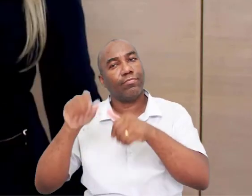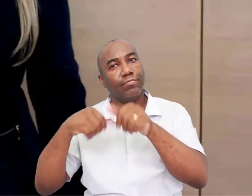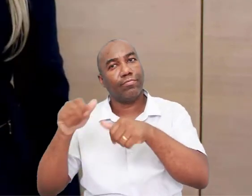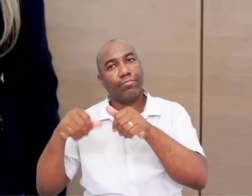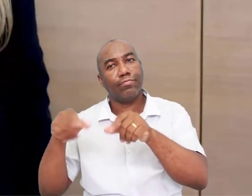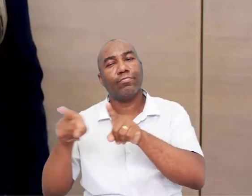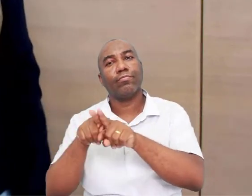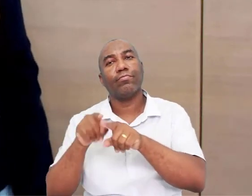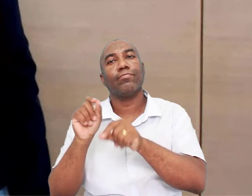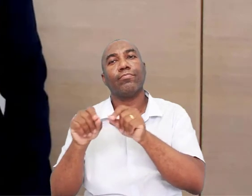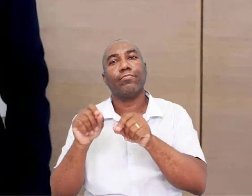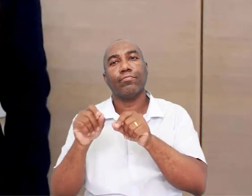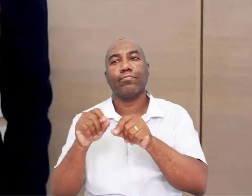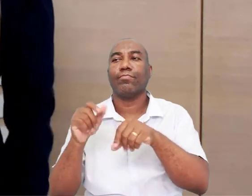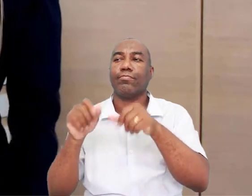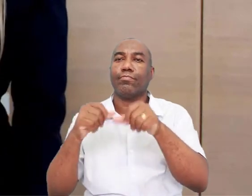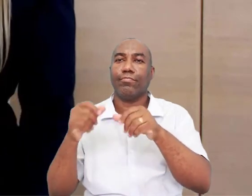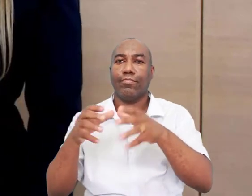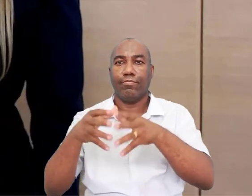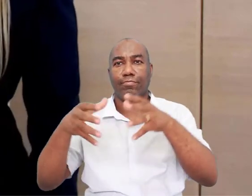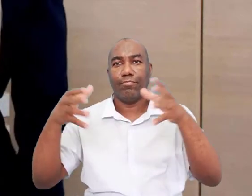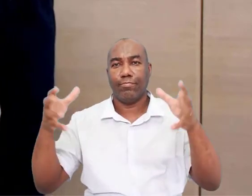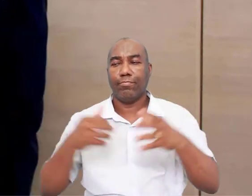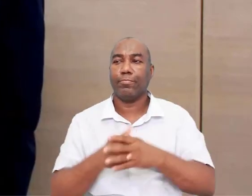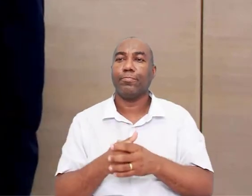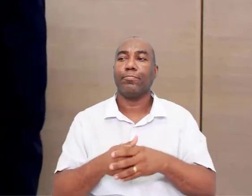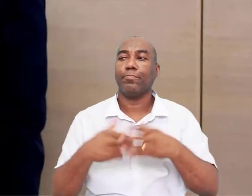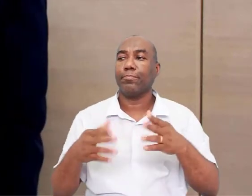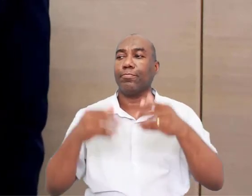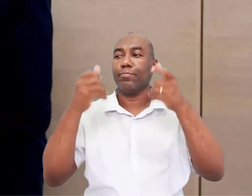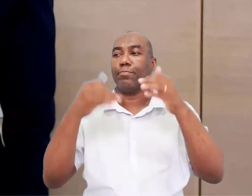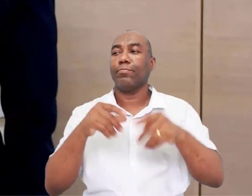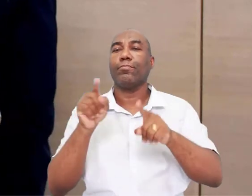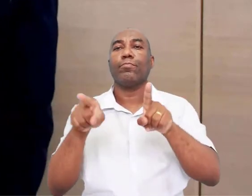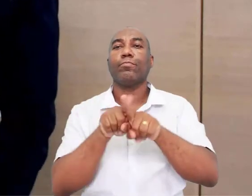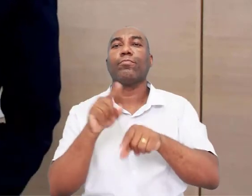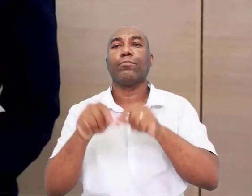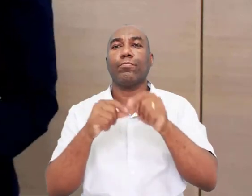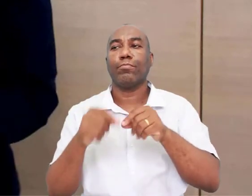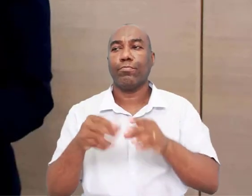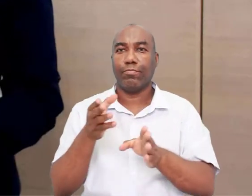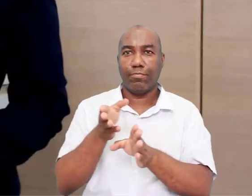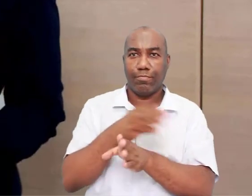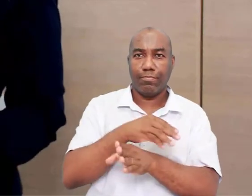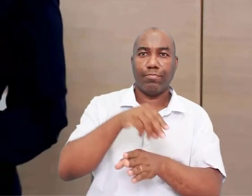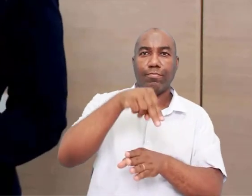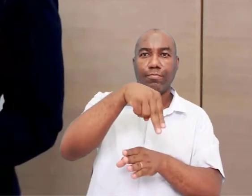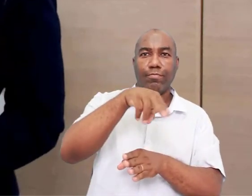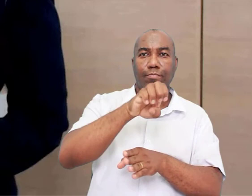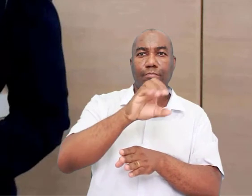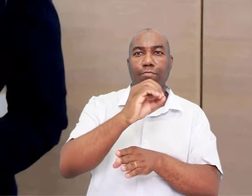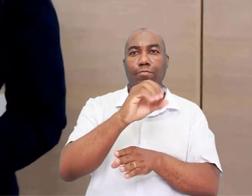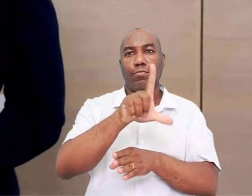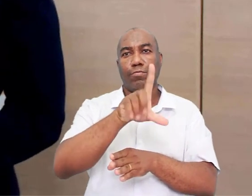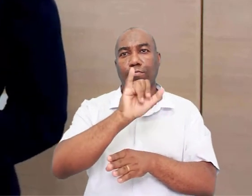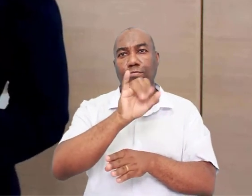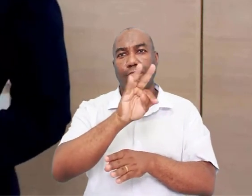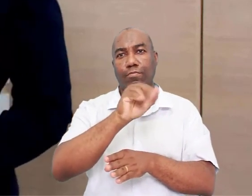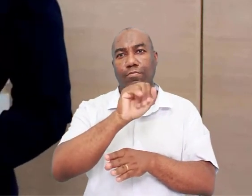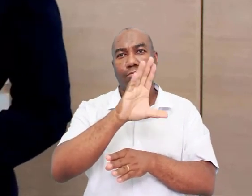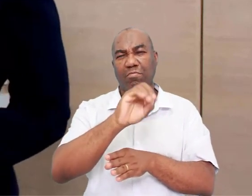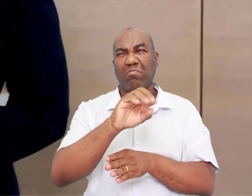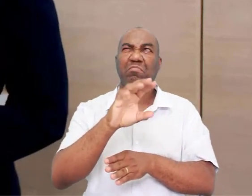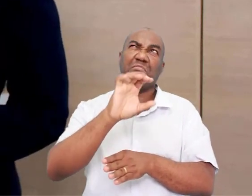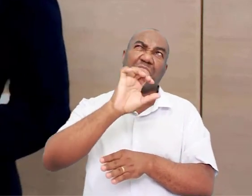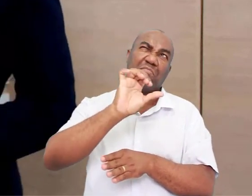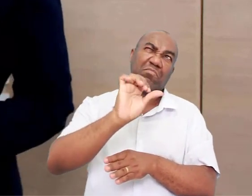Que é a Revolução Urbana. Então, pessoal. O neolítico, né? Ele termina aproximadamente entre 6